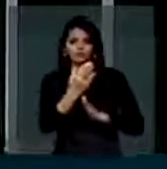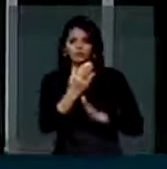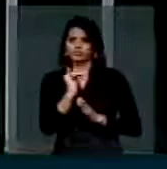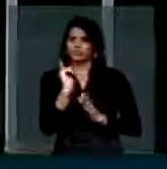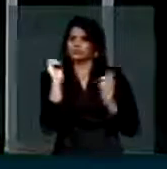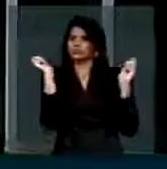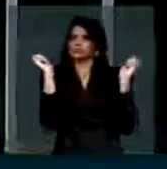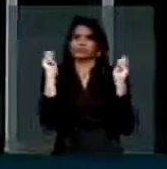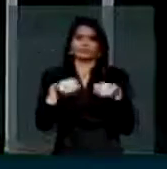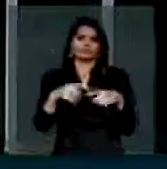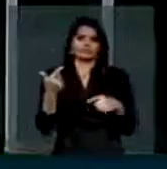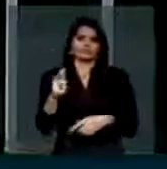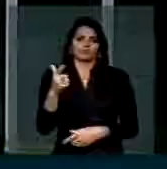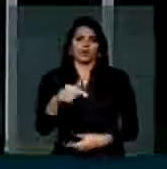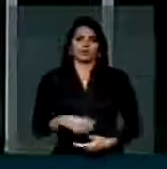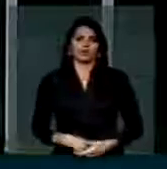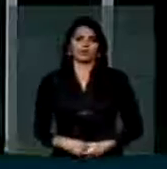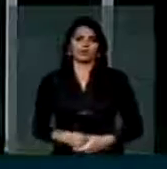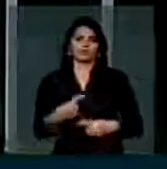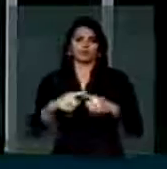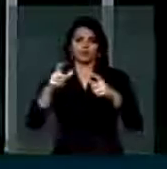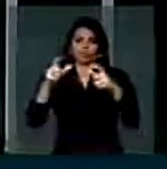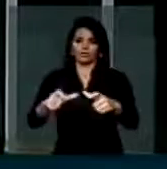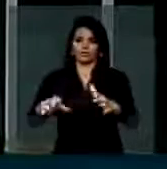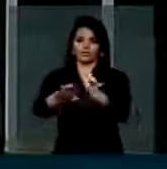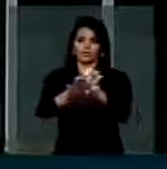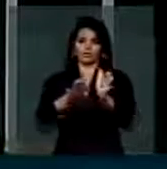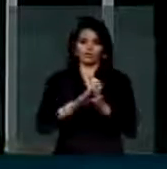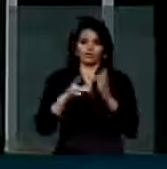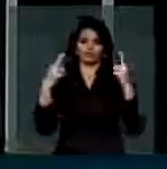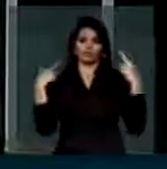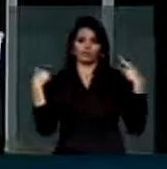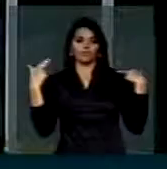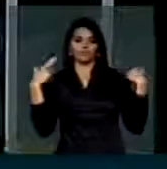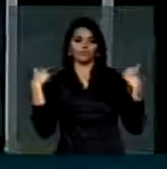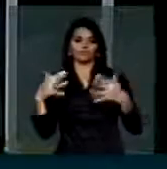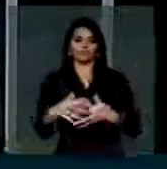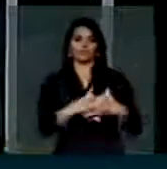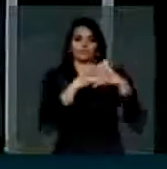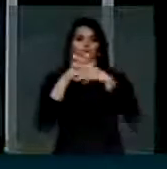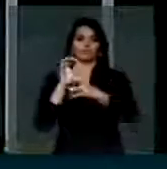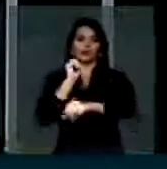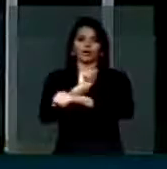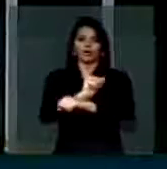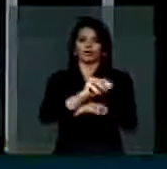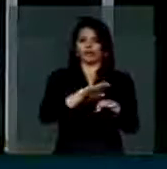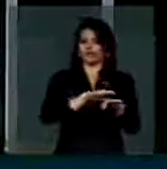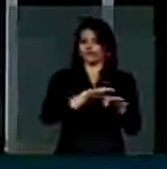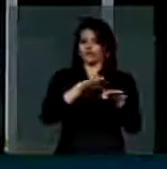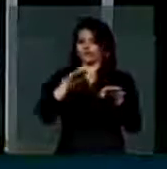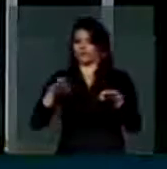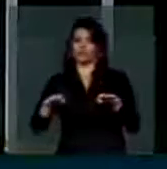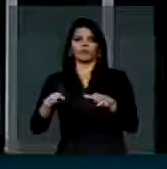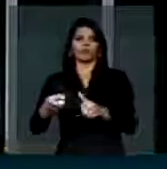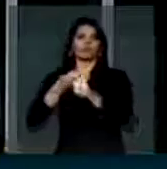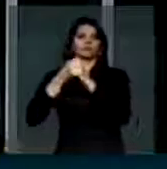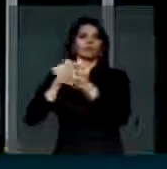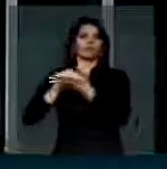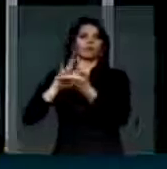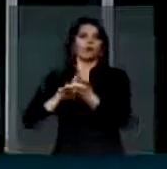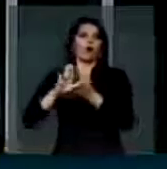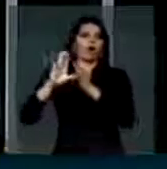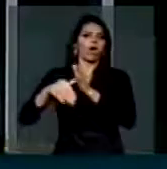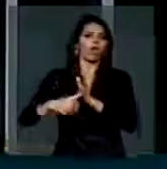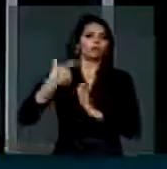porque não tem local para o motorista parar. Ele não pode parar no acostamento, porque é multado e é